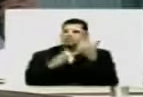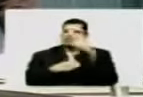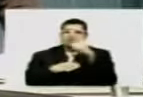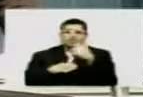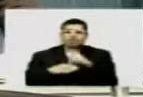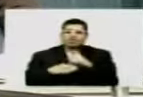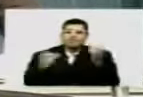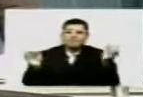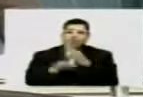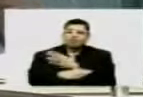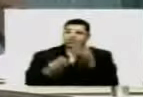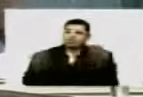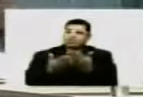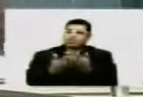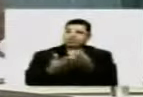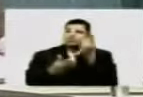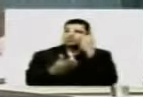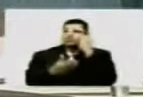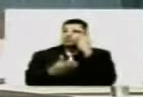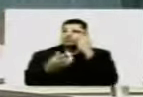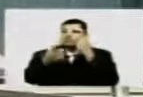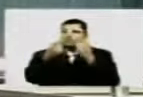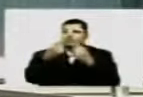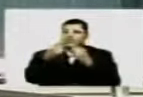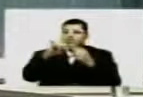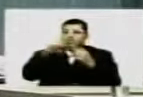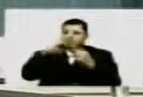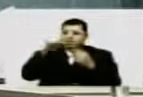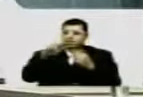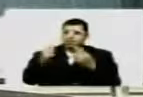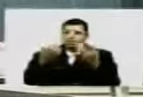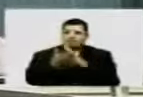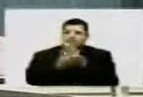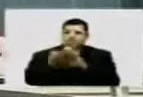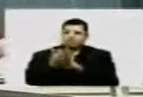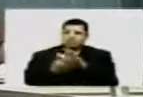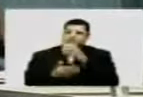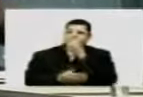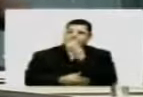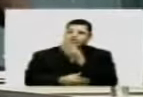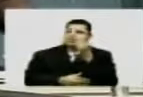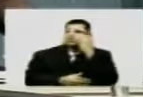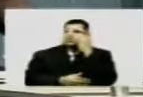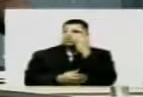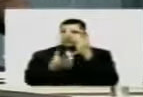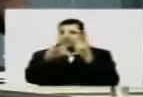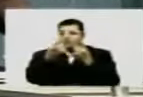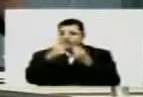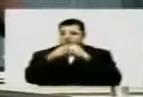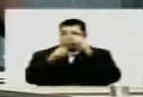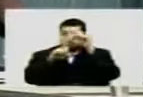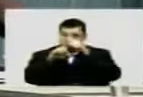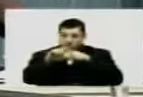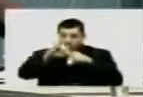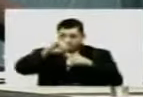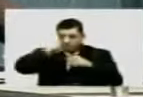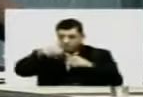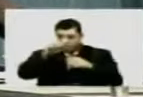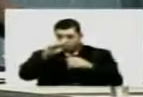não estará pronto no dia 20 de janeiro. Portanto, no dia 20 de janeiro,